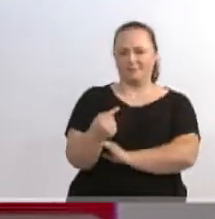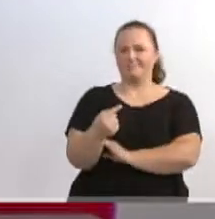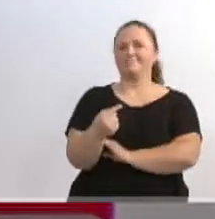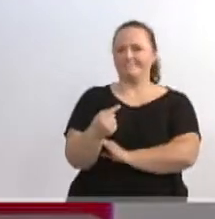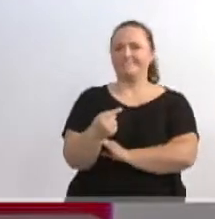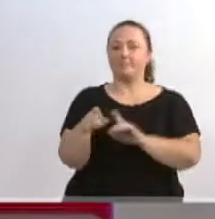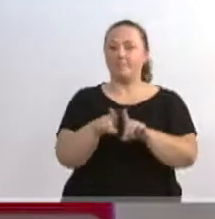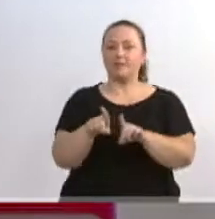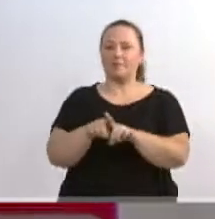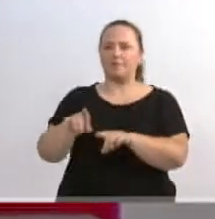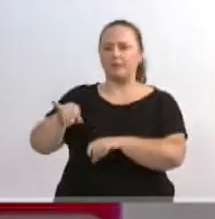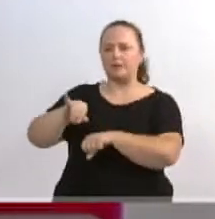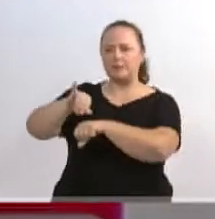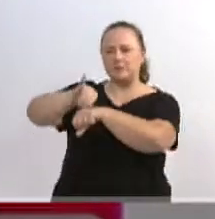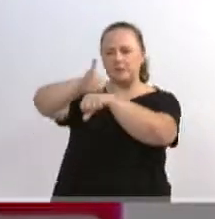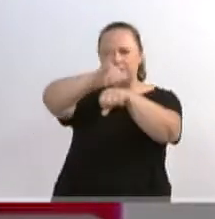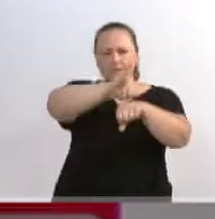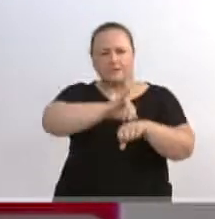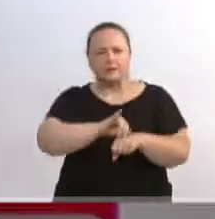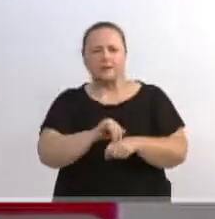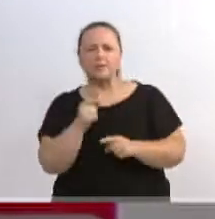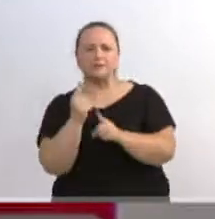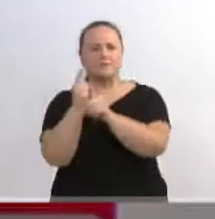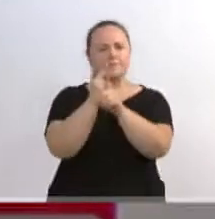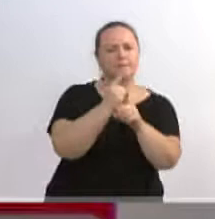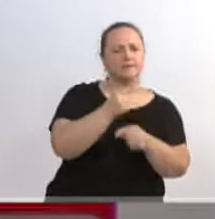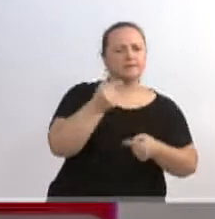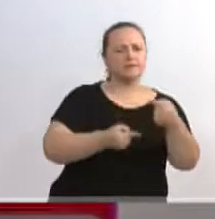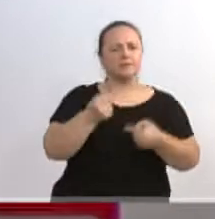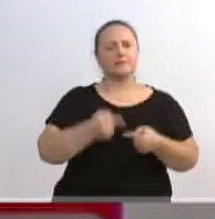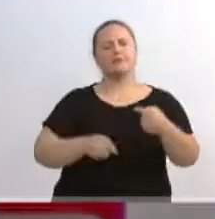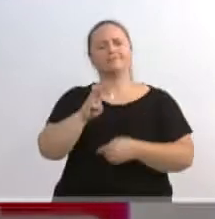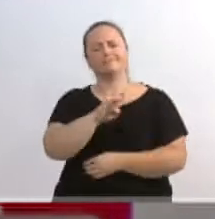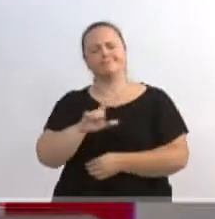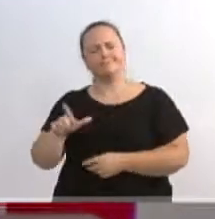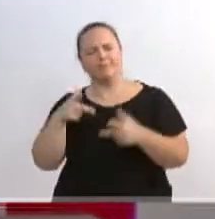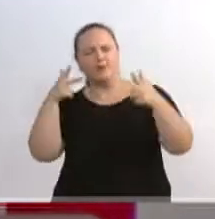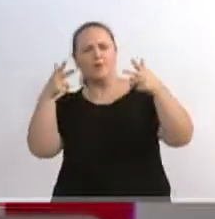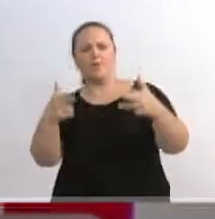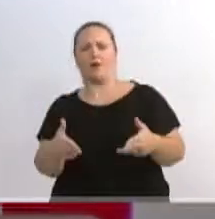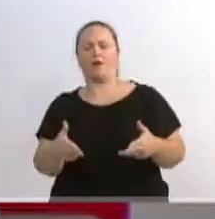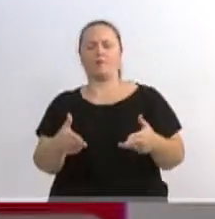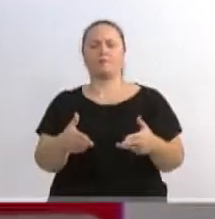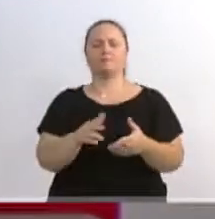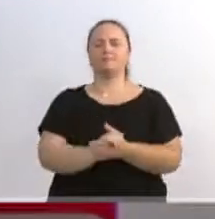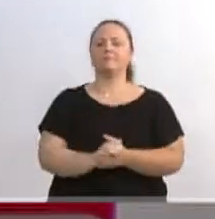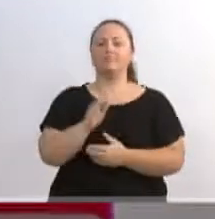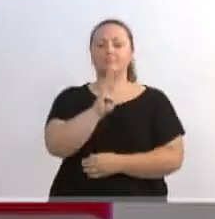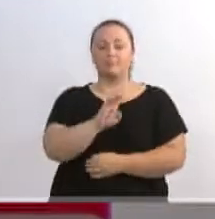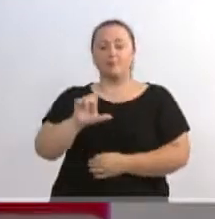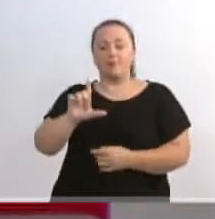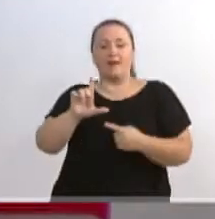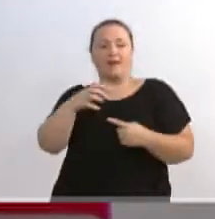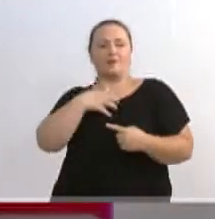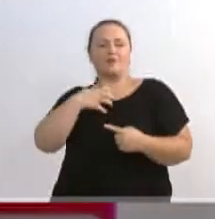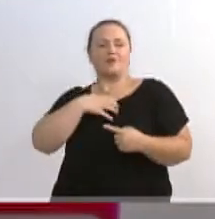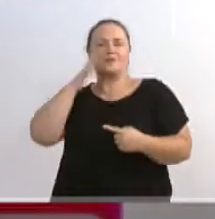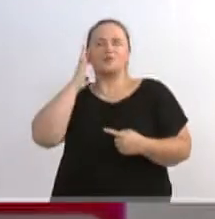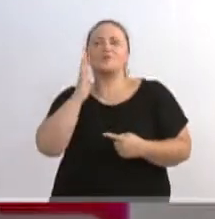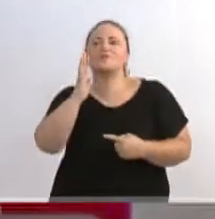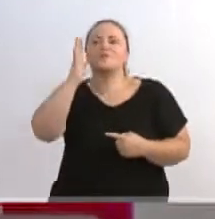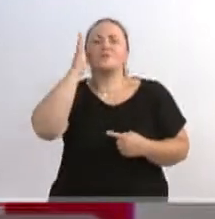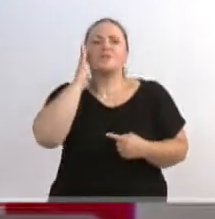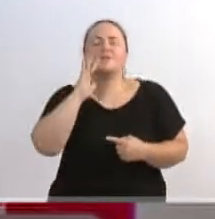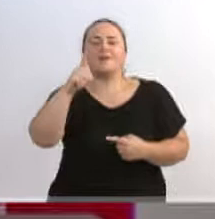possibilitem a nossa cidade reencontrar a grandeza. Blumenau tem que pensar grande, não pode ficar pensando apenas de uma forma pequena, apenas